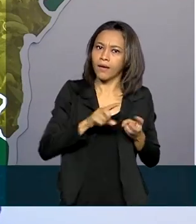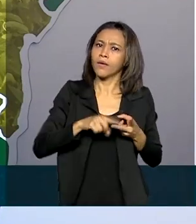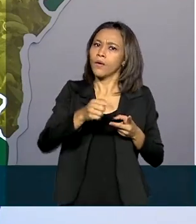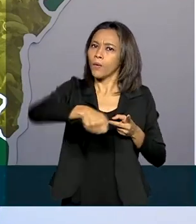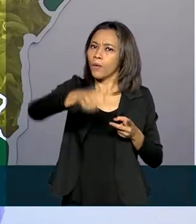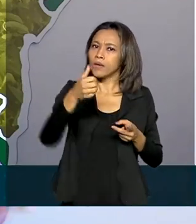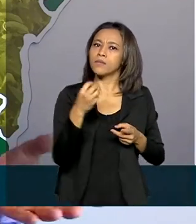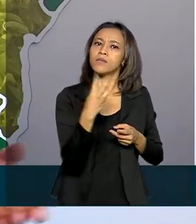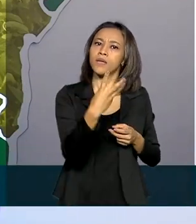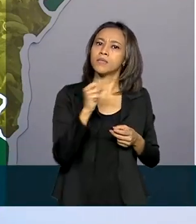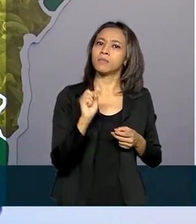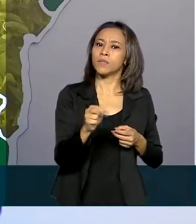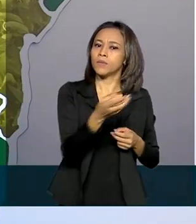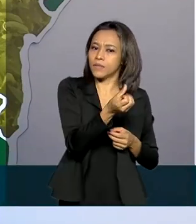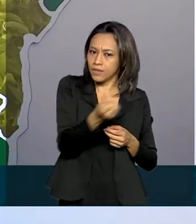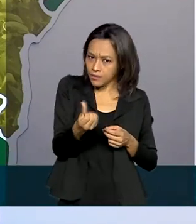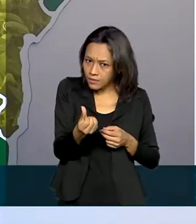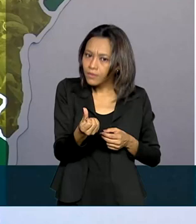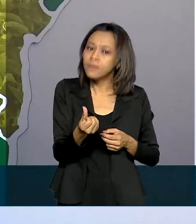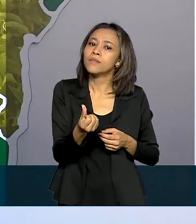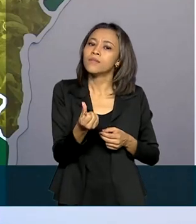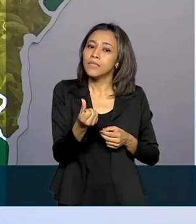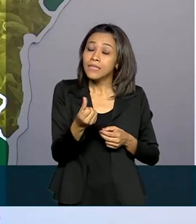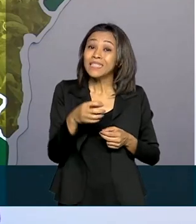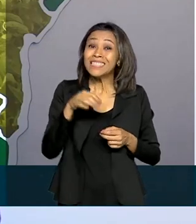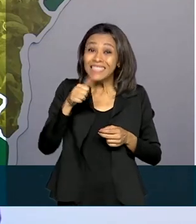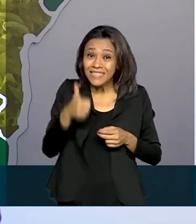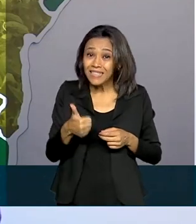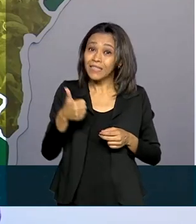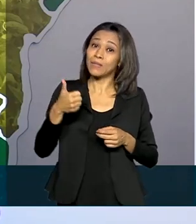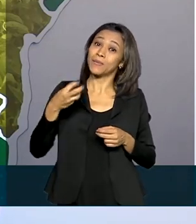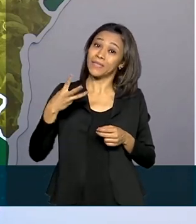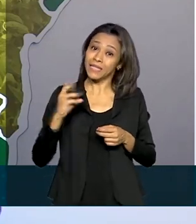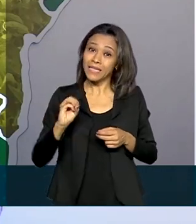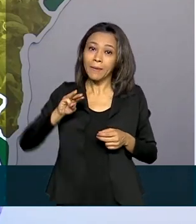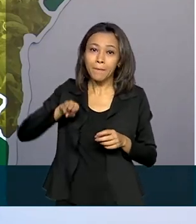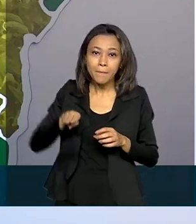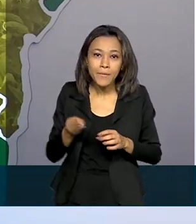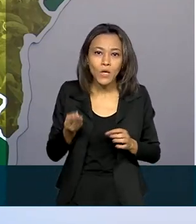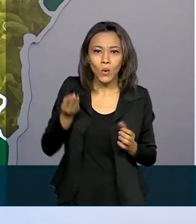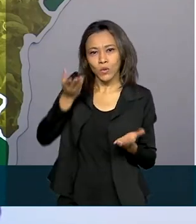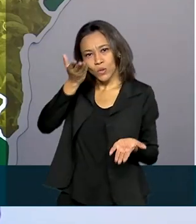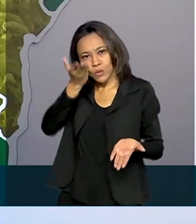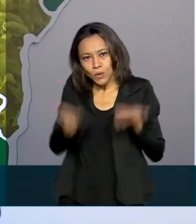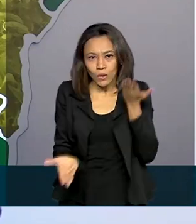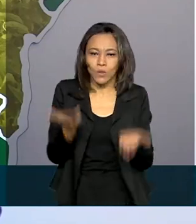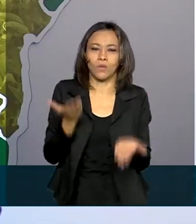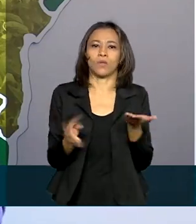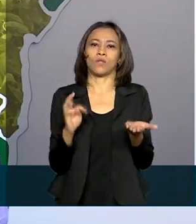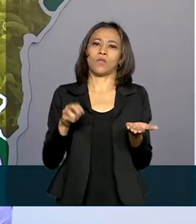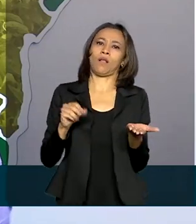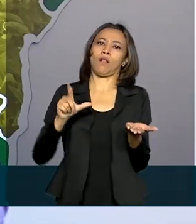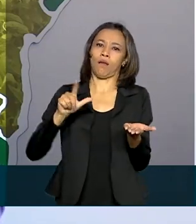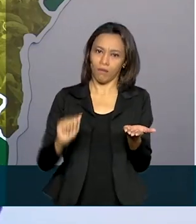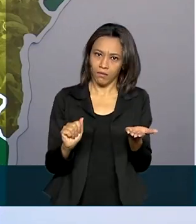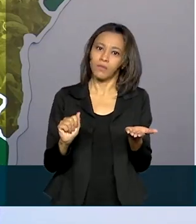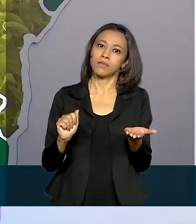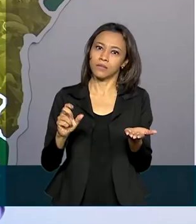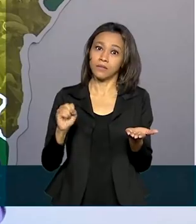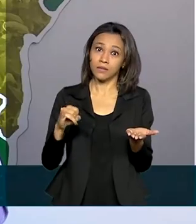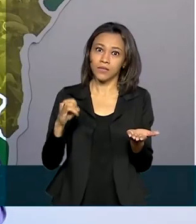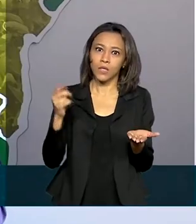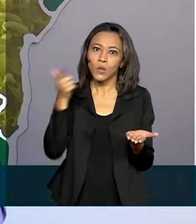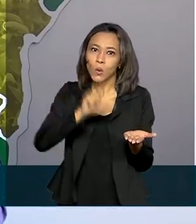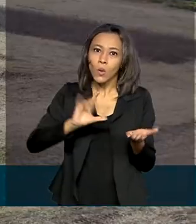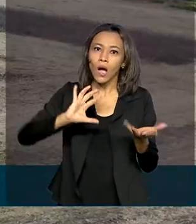.600, chegaremos aí a mais de 130 milhões de toneladas, caso se confirme essas projeções, caso